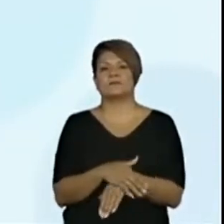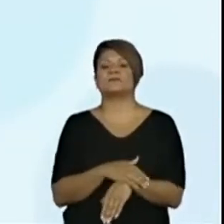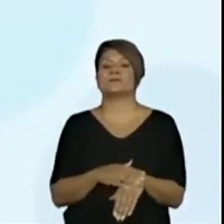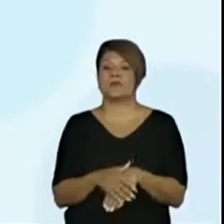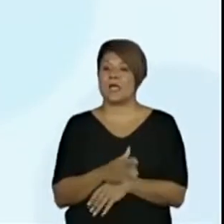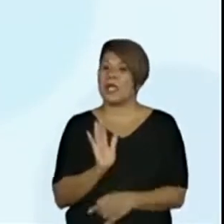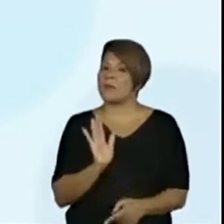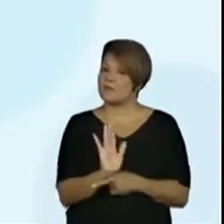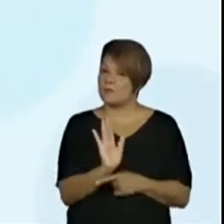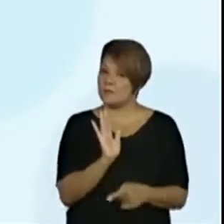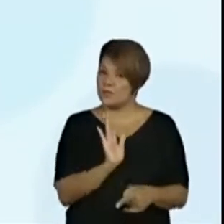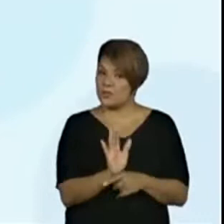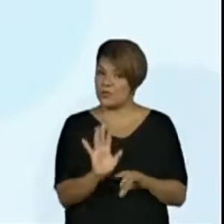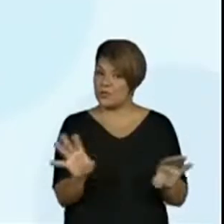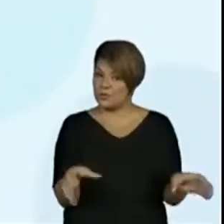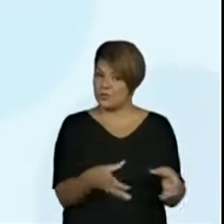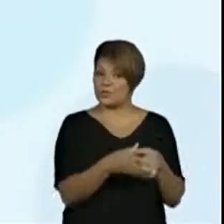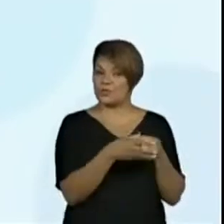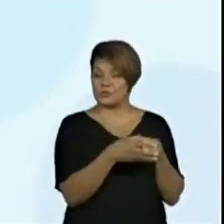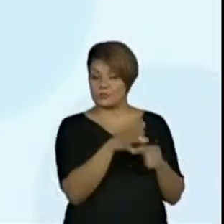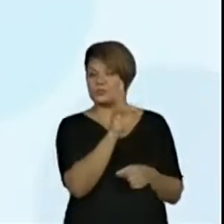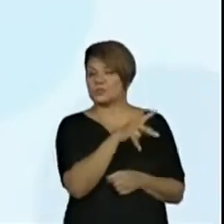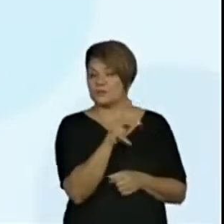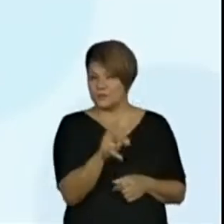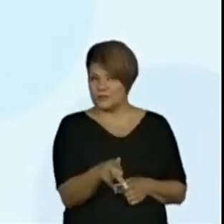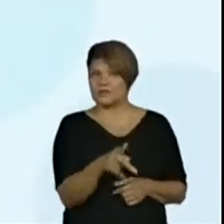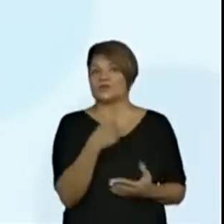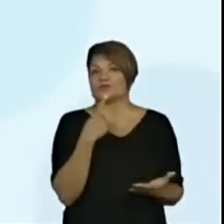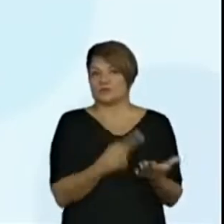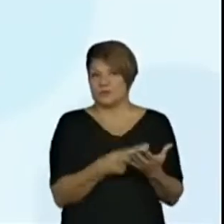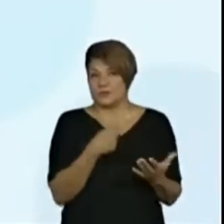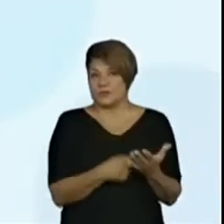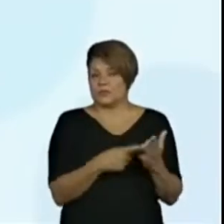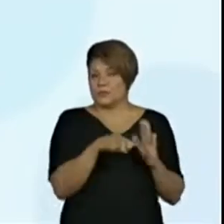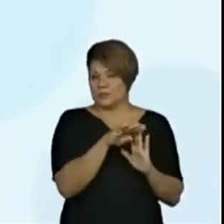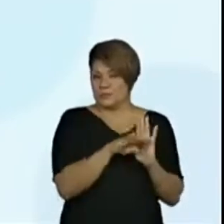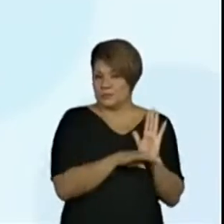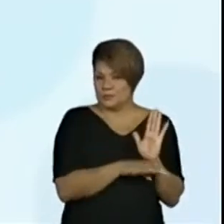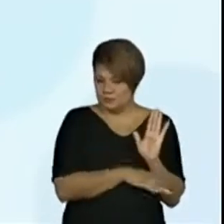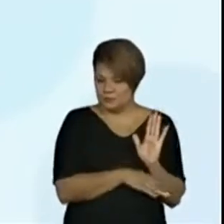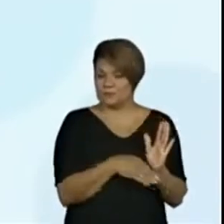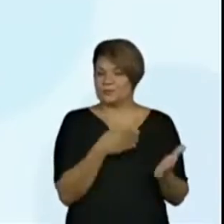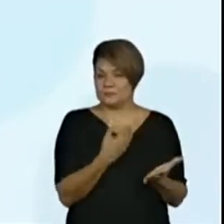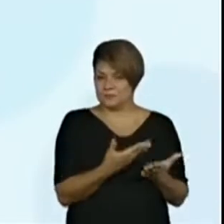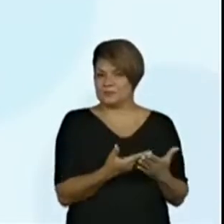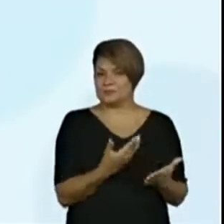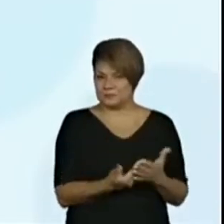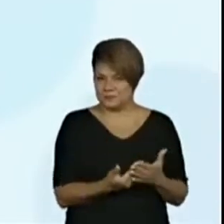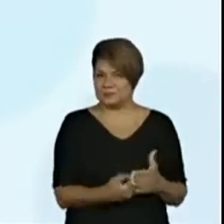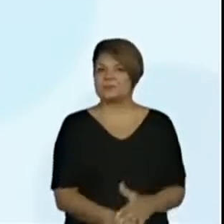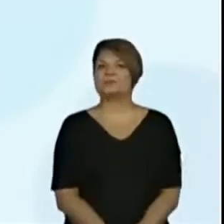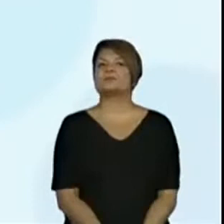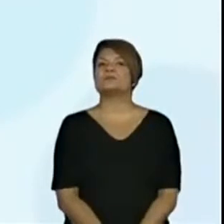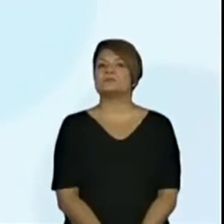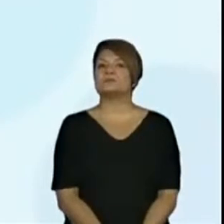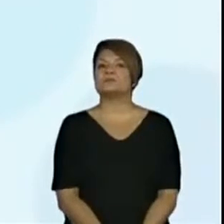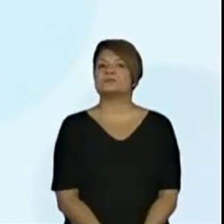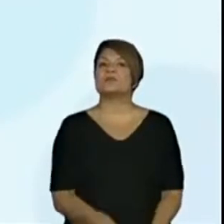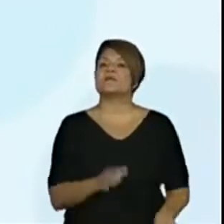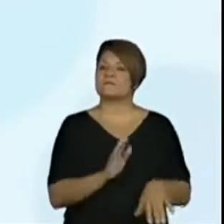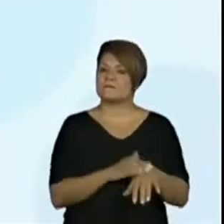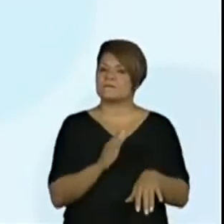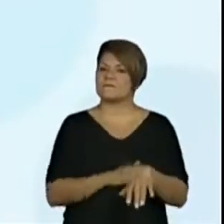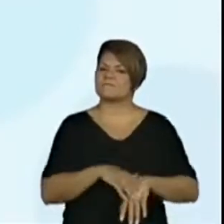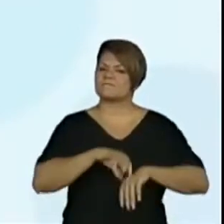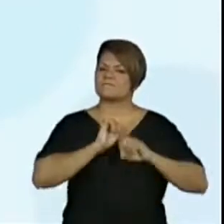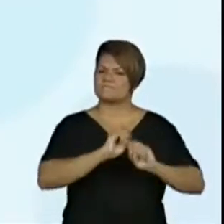apoia os professores no planejamento das aulas e realiza